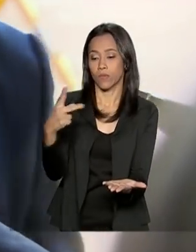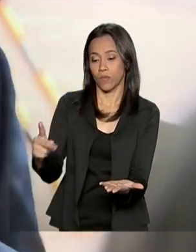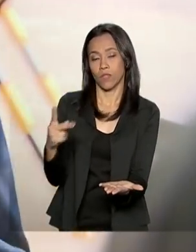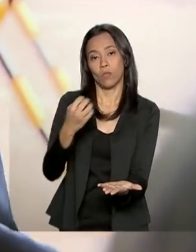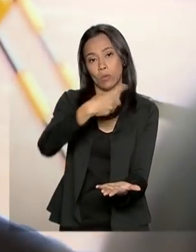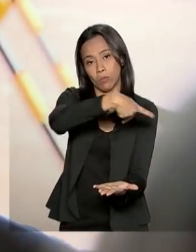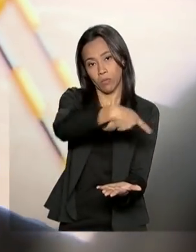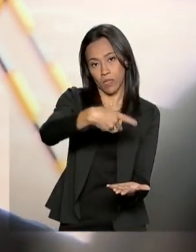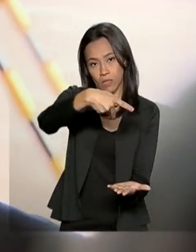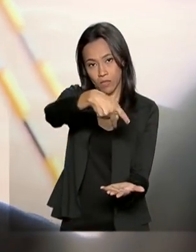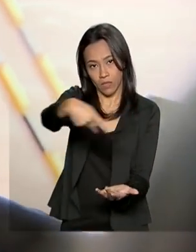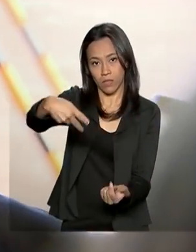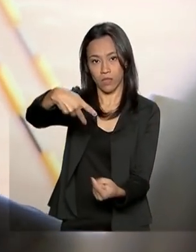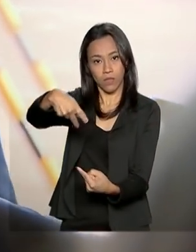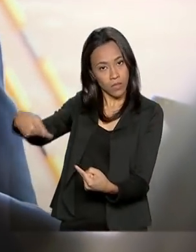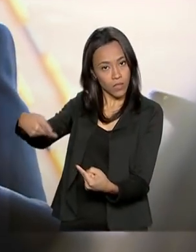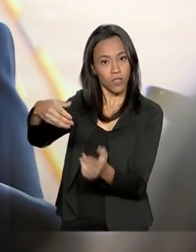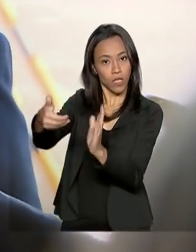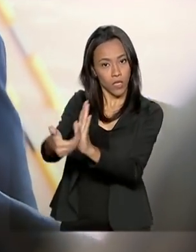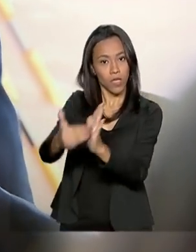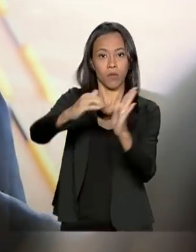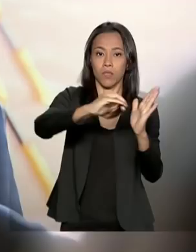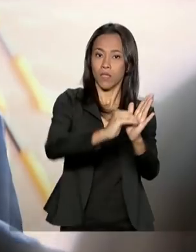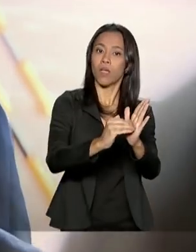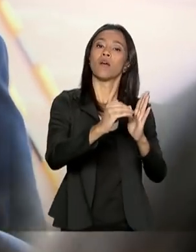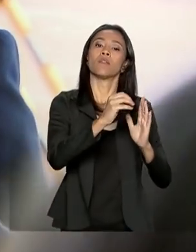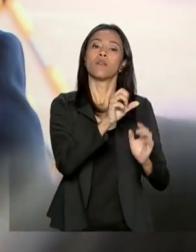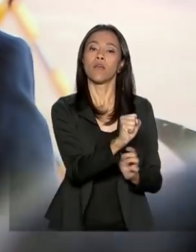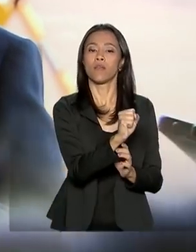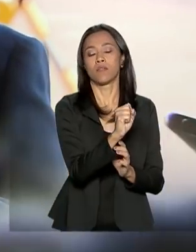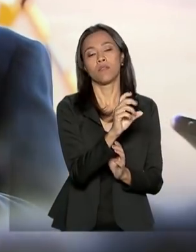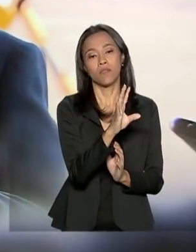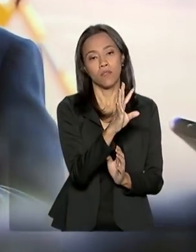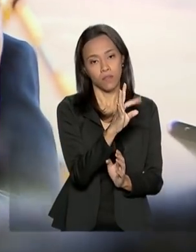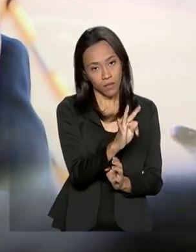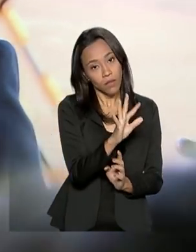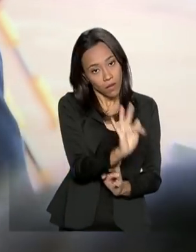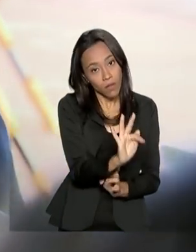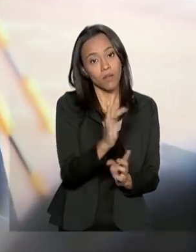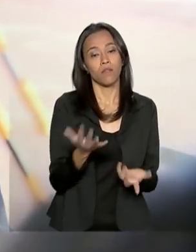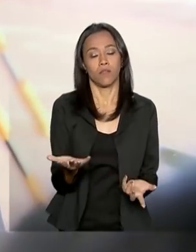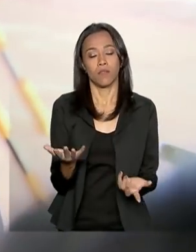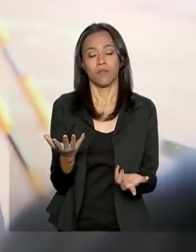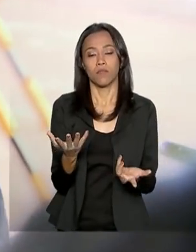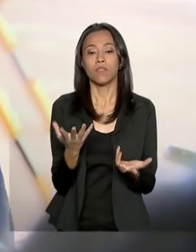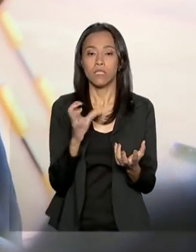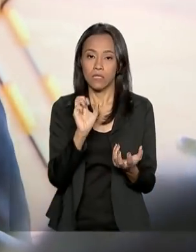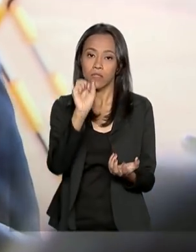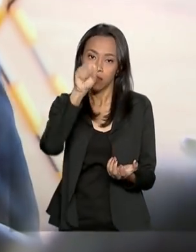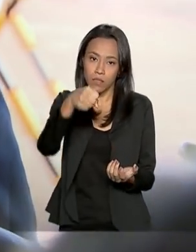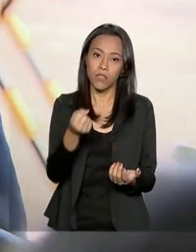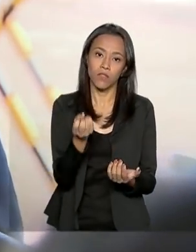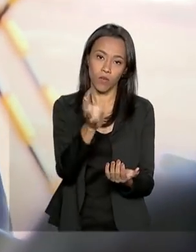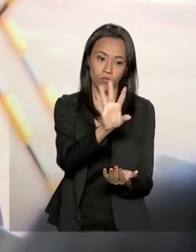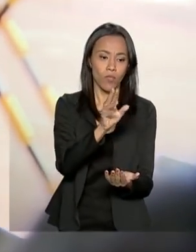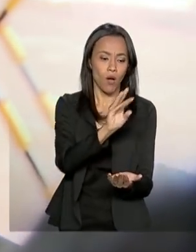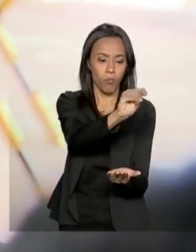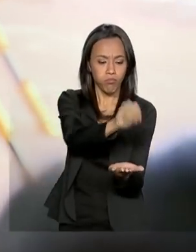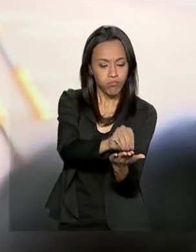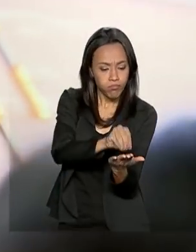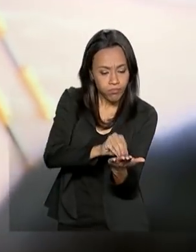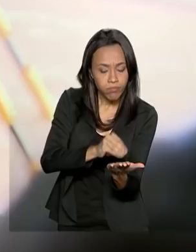poderes, de poder estar harmonicamente se entendendo, estará formalizado sim num documento que